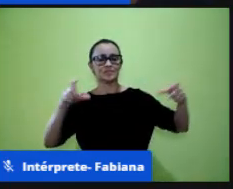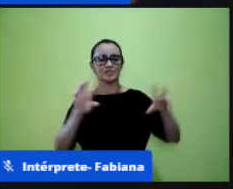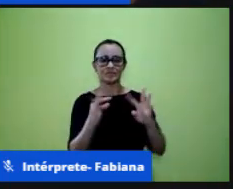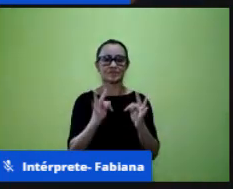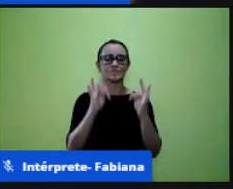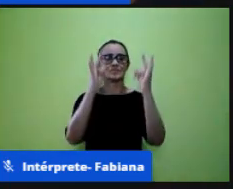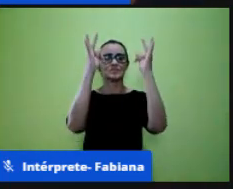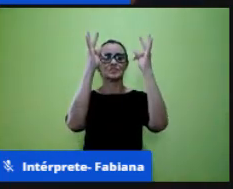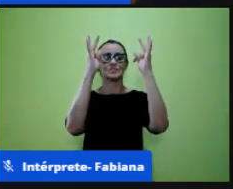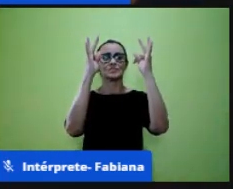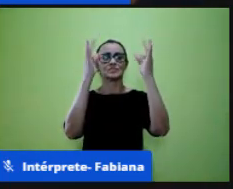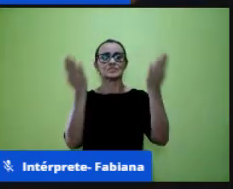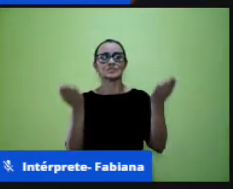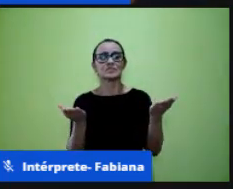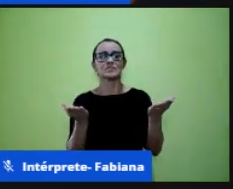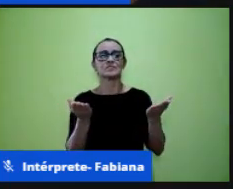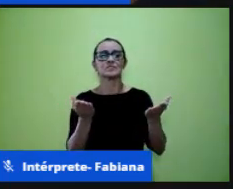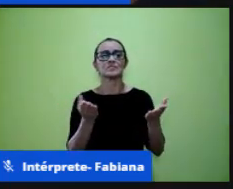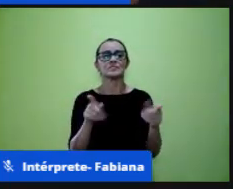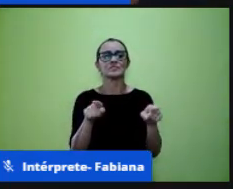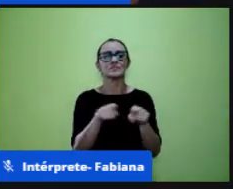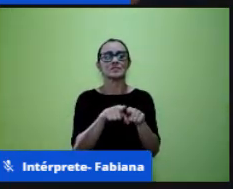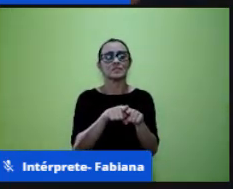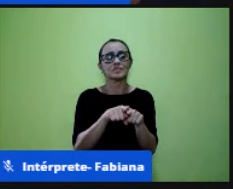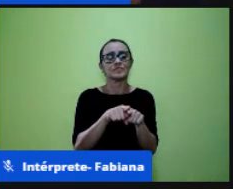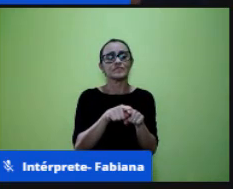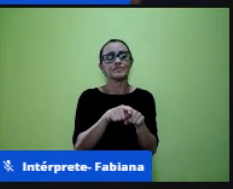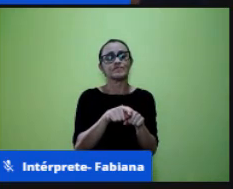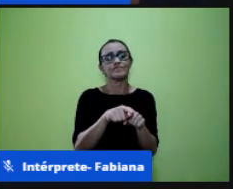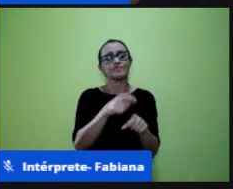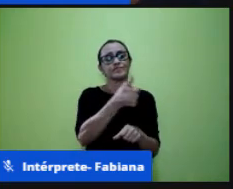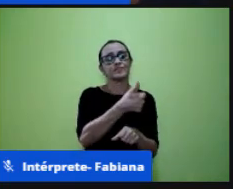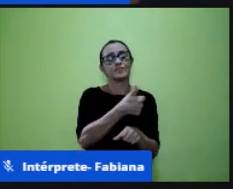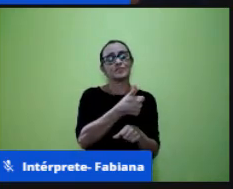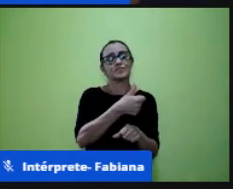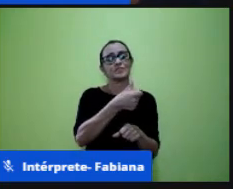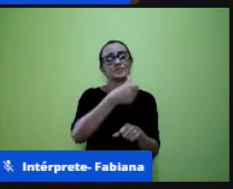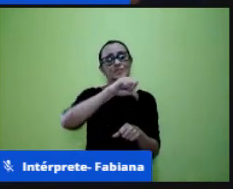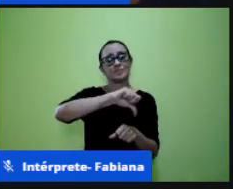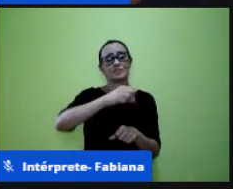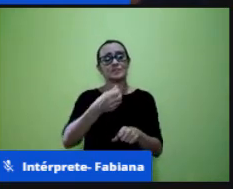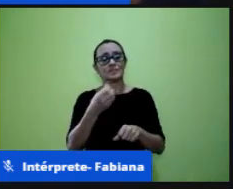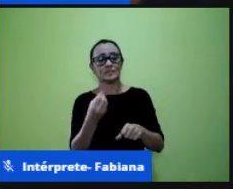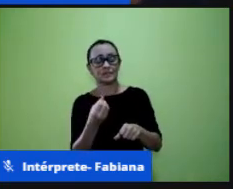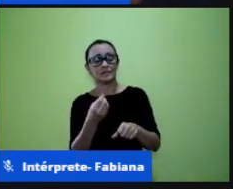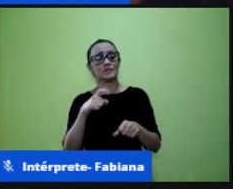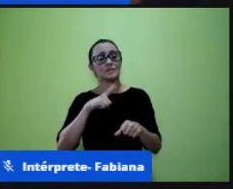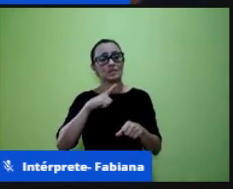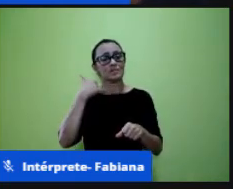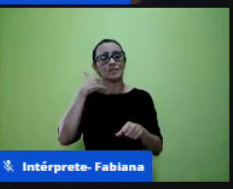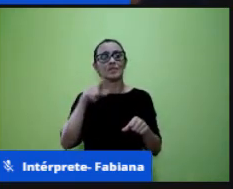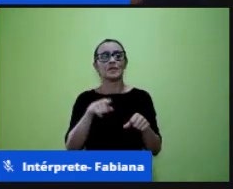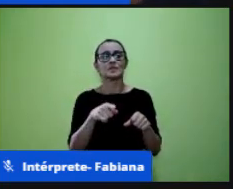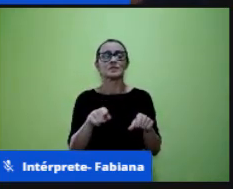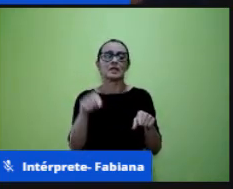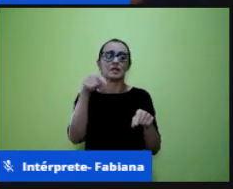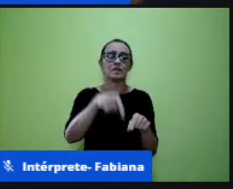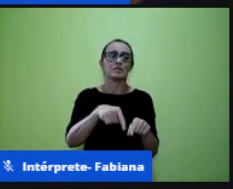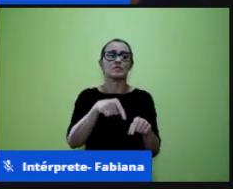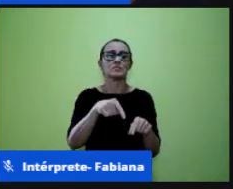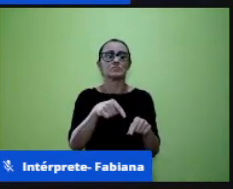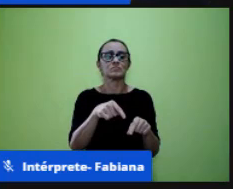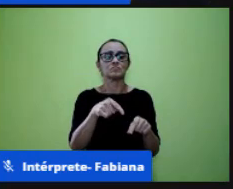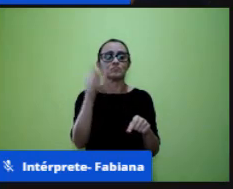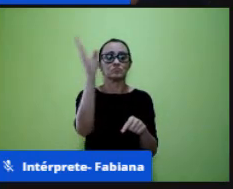gente teve em 60 a criação do telefone mas só vai chegar ao Brasil em 1883 no Rio de Janeiro